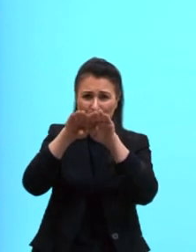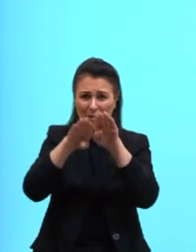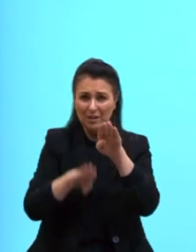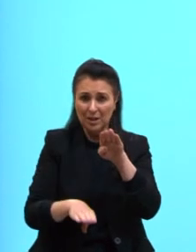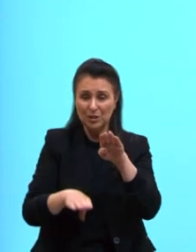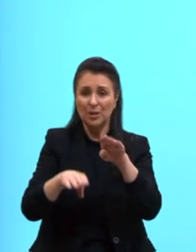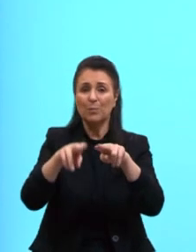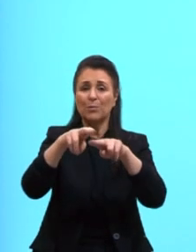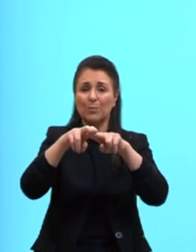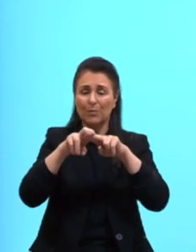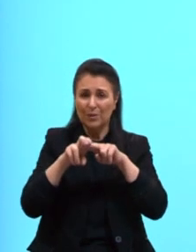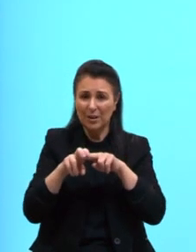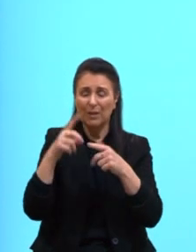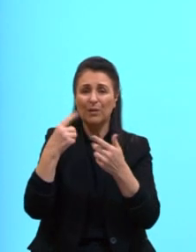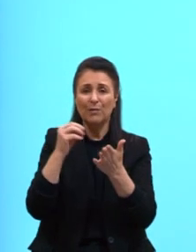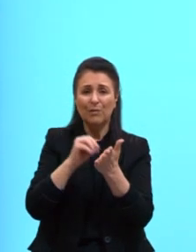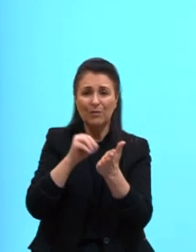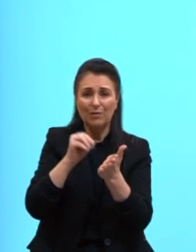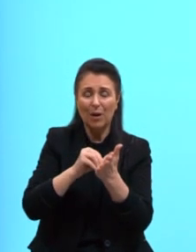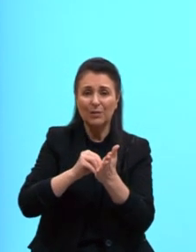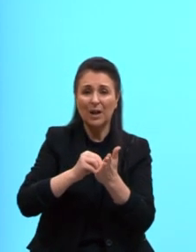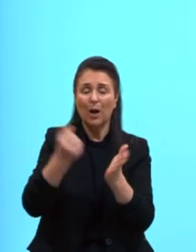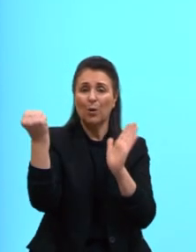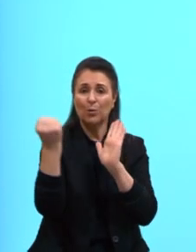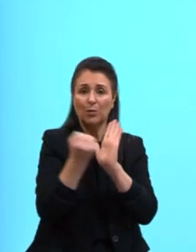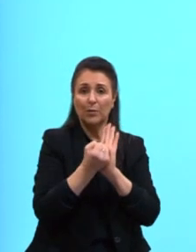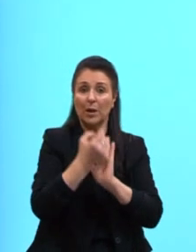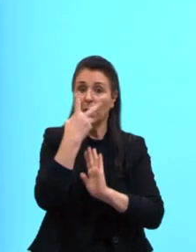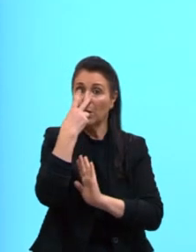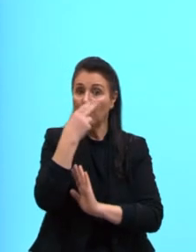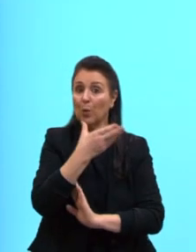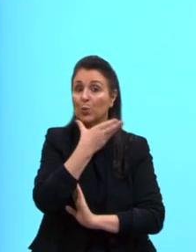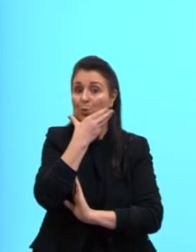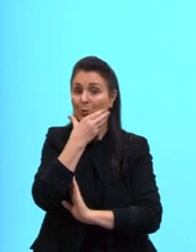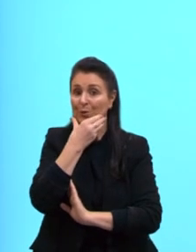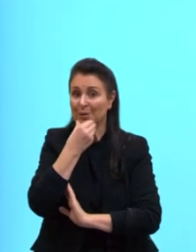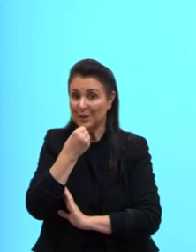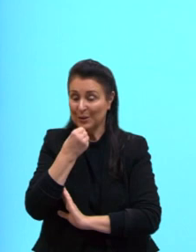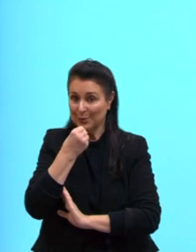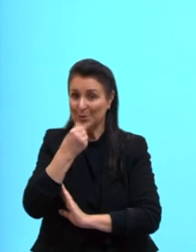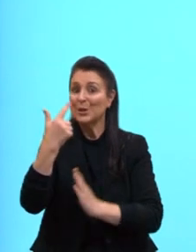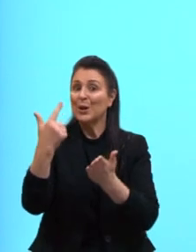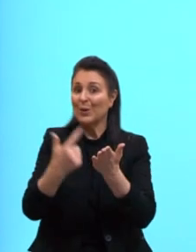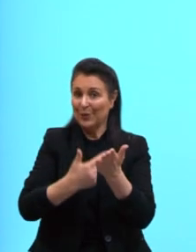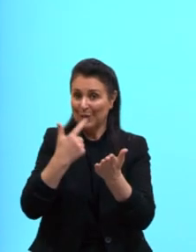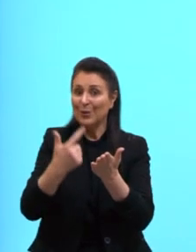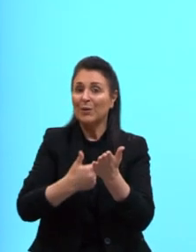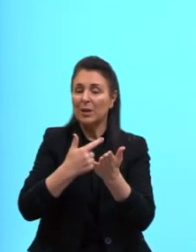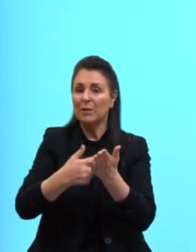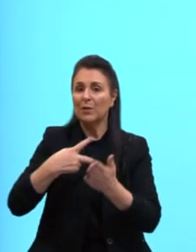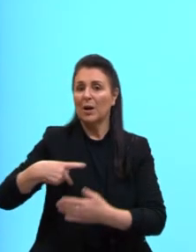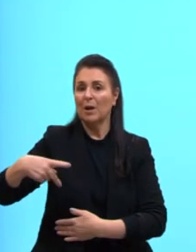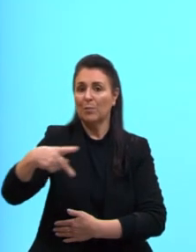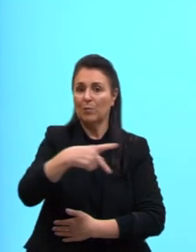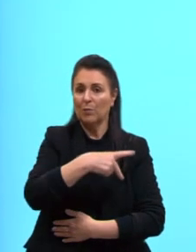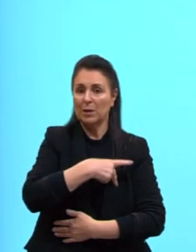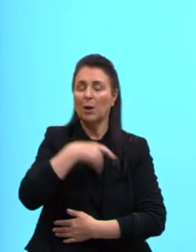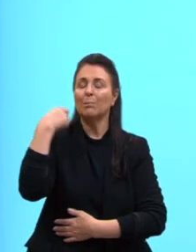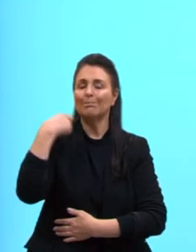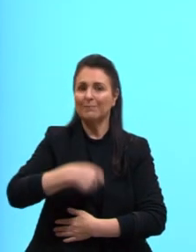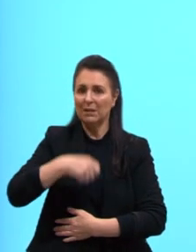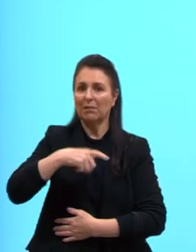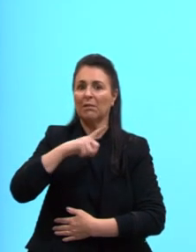documentação. Afinal, assim como os meninos em vidas secas, toda a população merece ter a